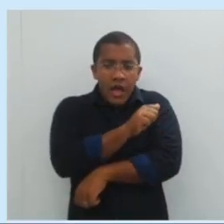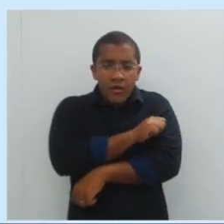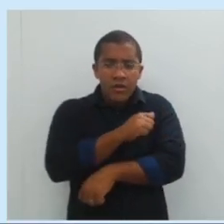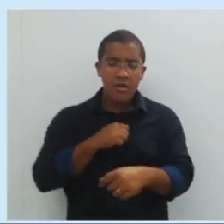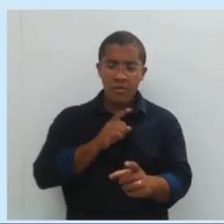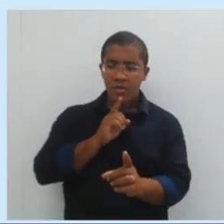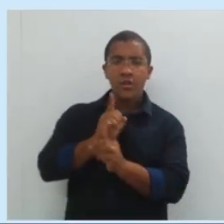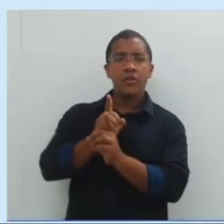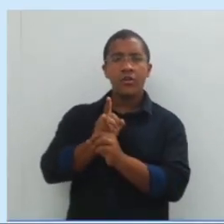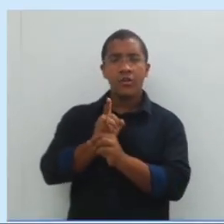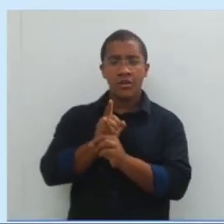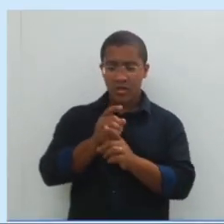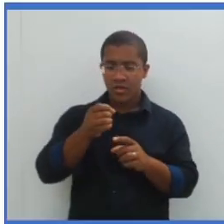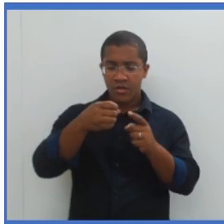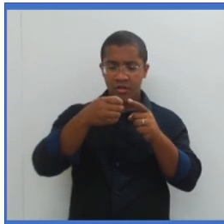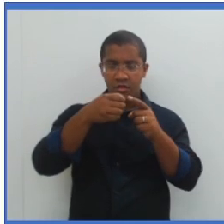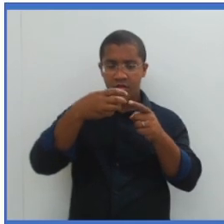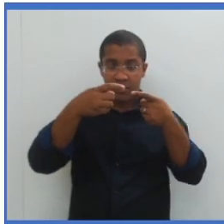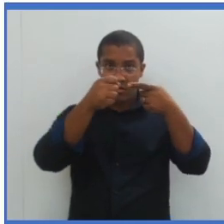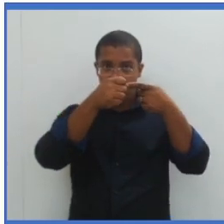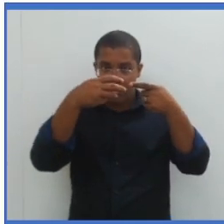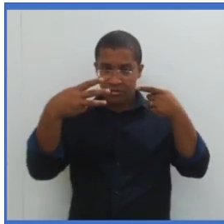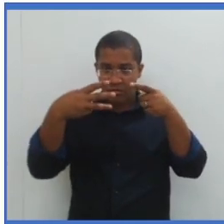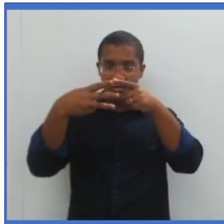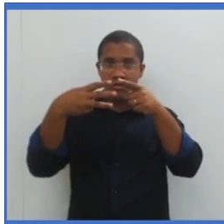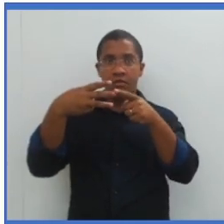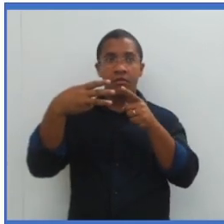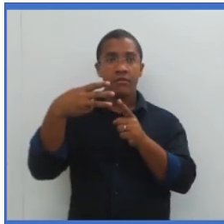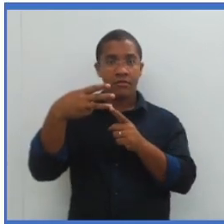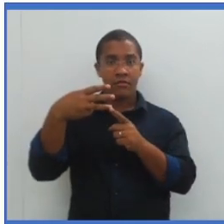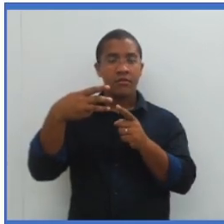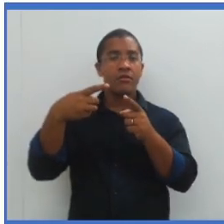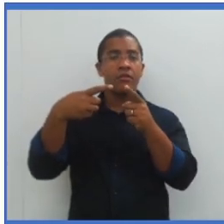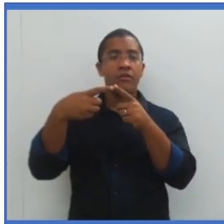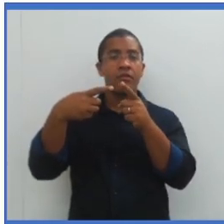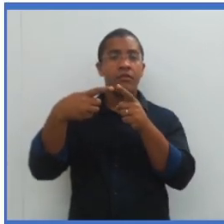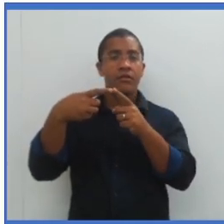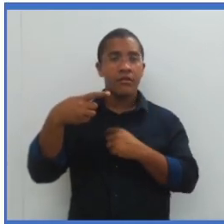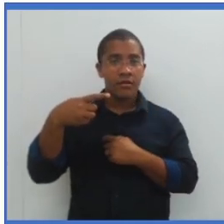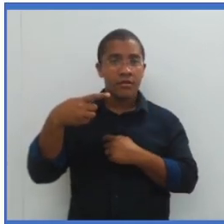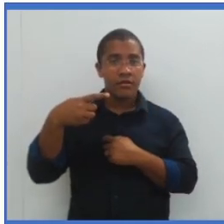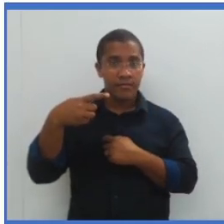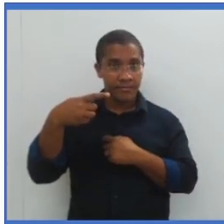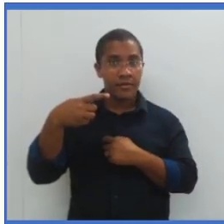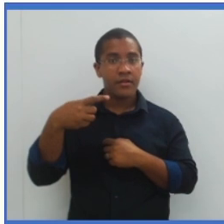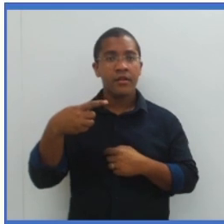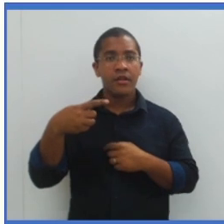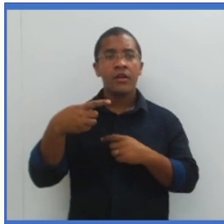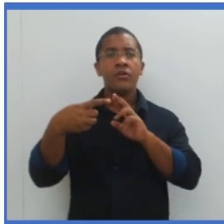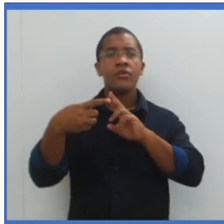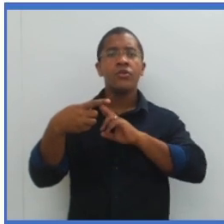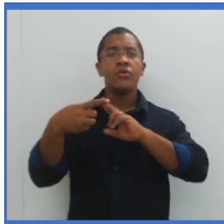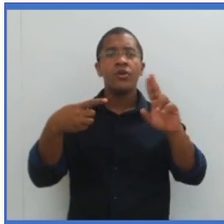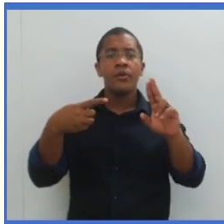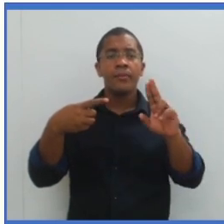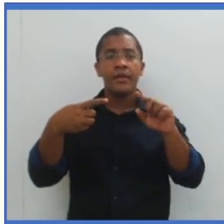identificar nessa barra três pontos. Olha a imagem. O primeiro ponto, eu